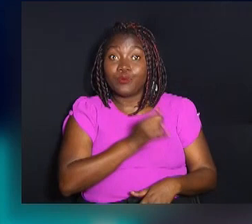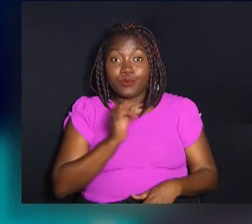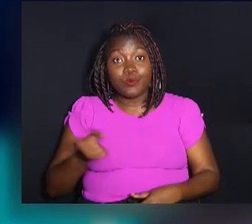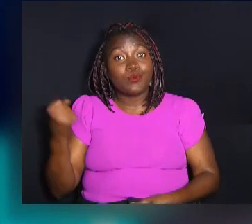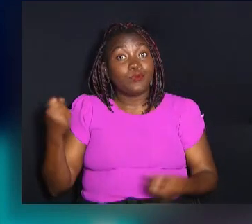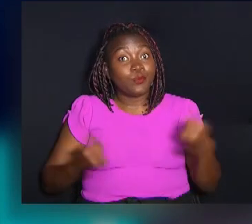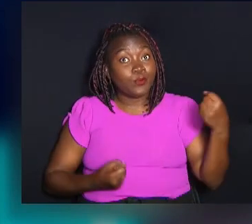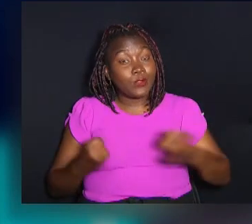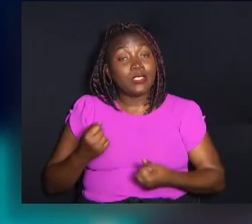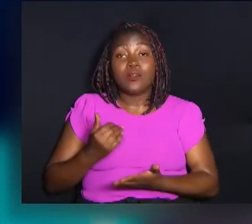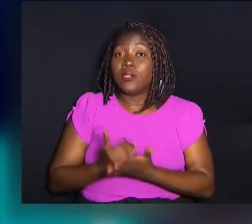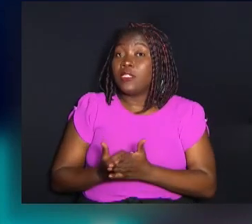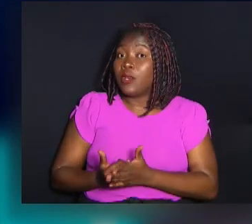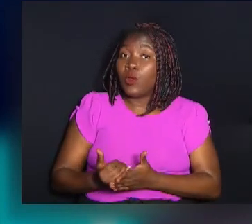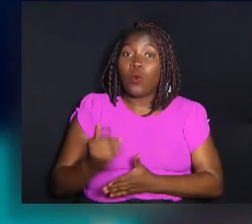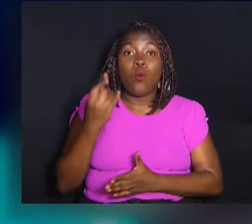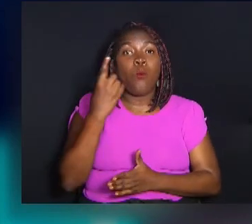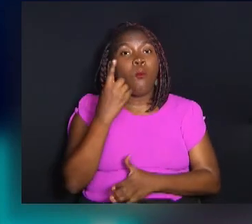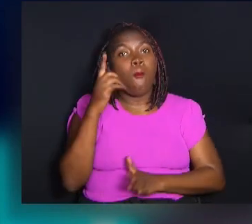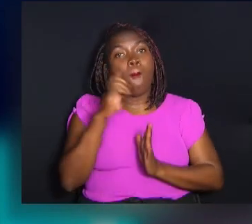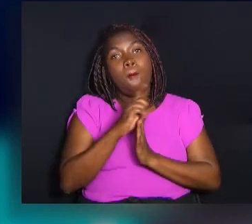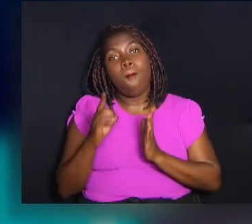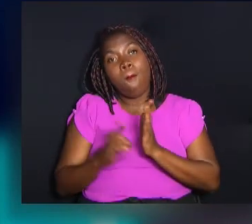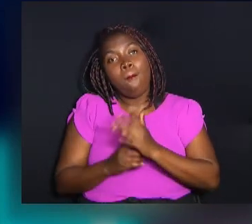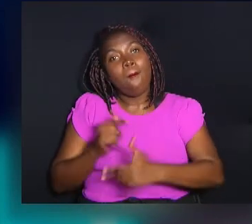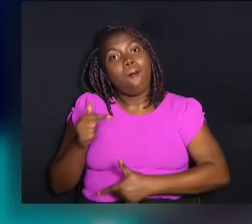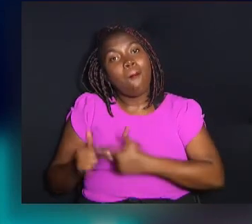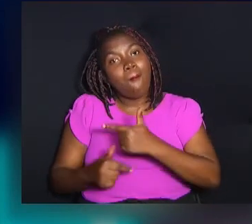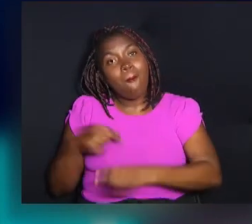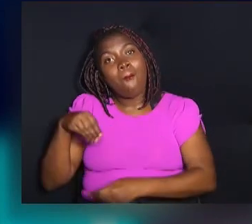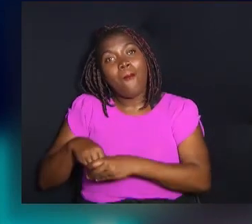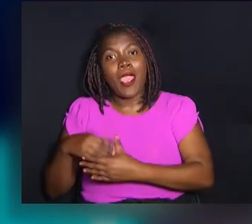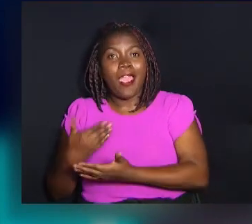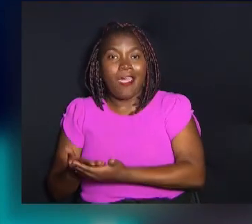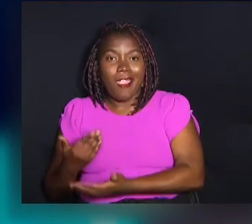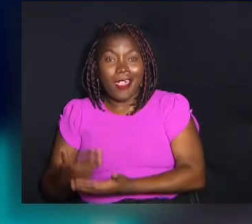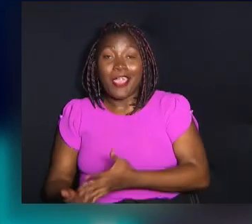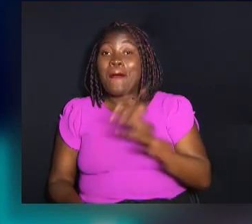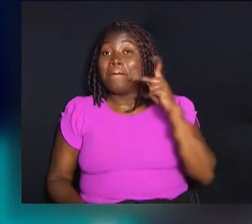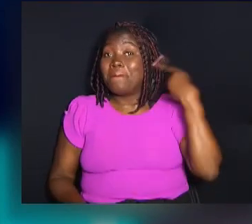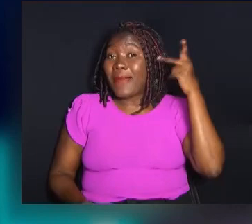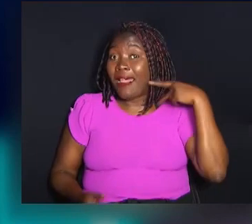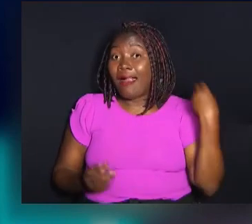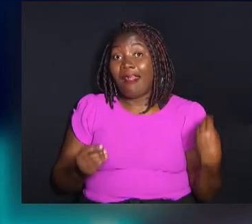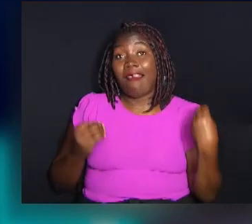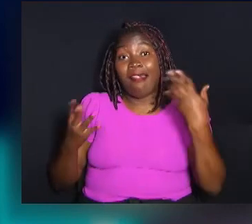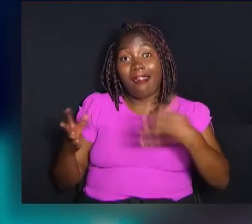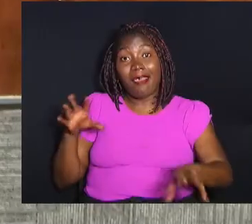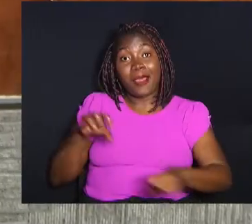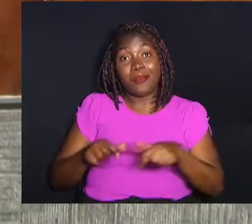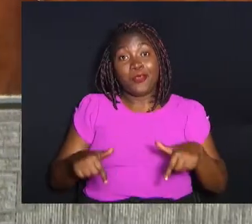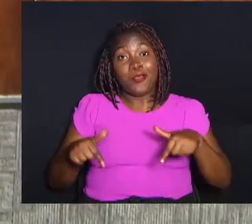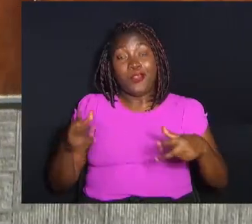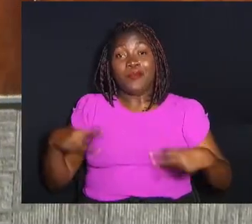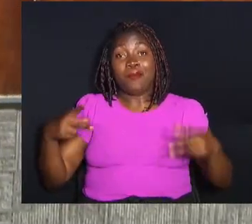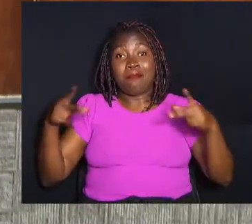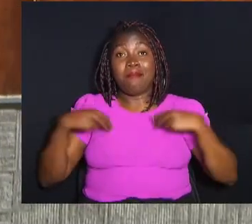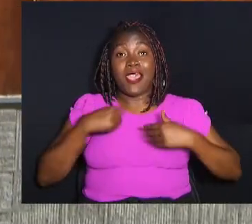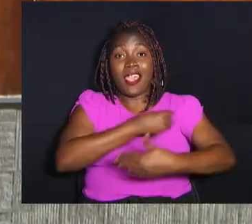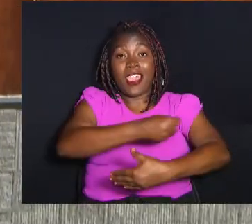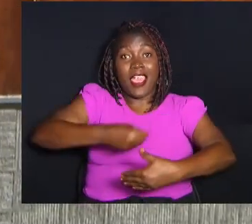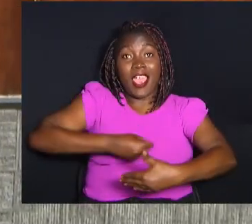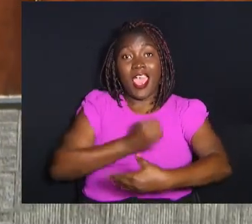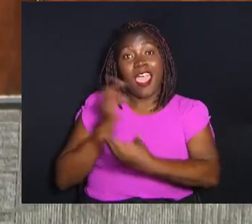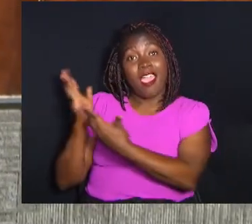prático de trânsito, dando início a uma carreira de uma década atuando em escolas. O parlamentar